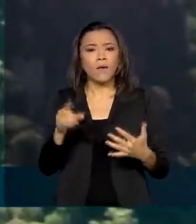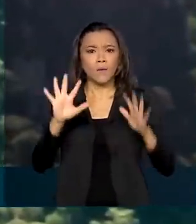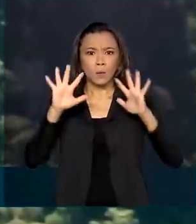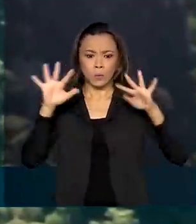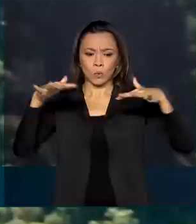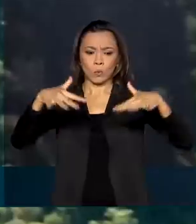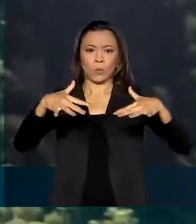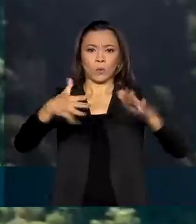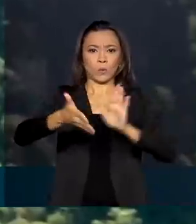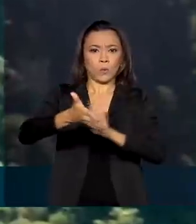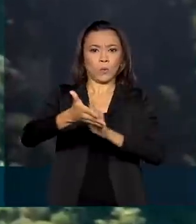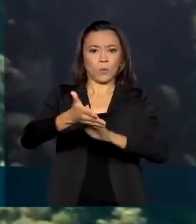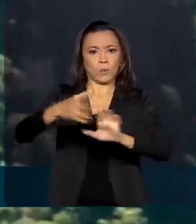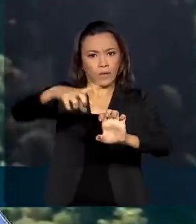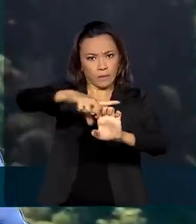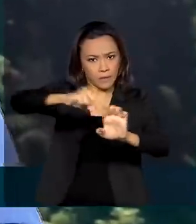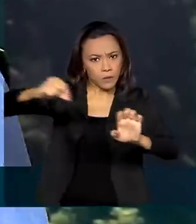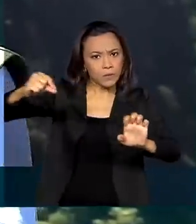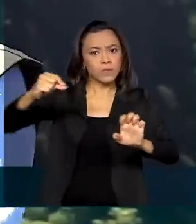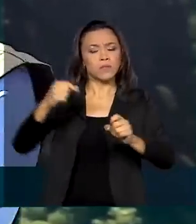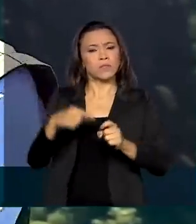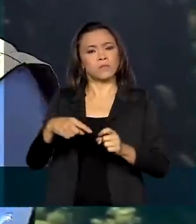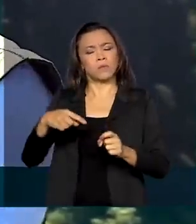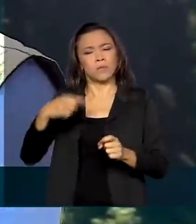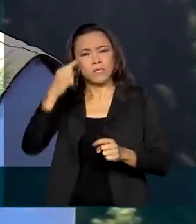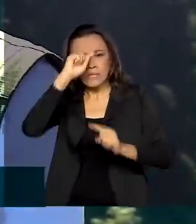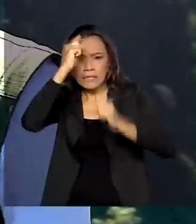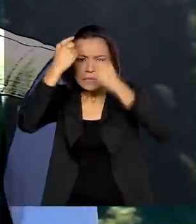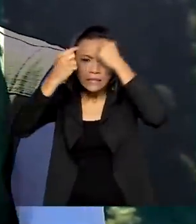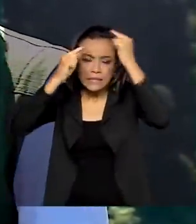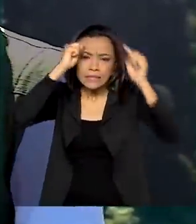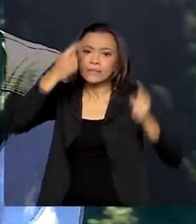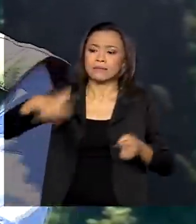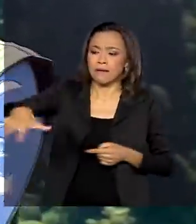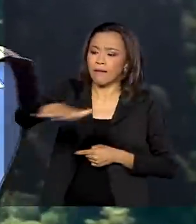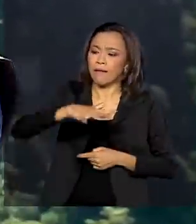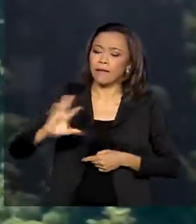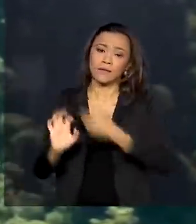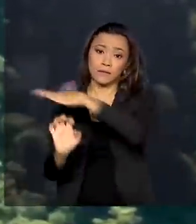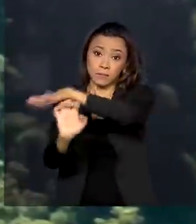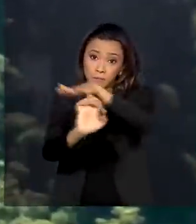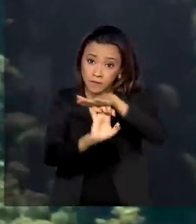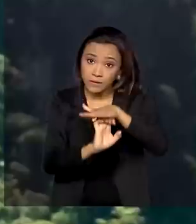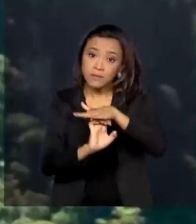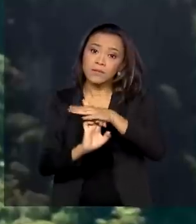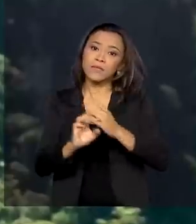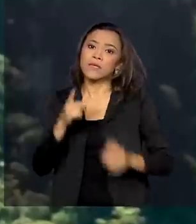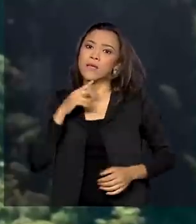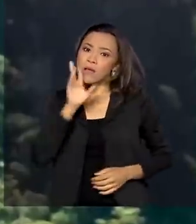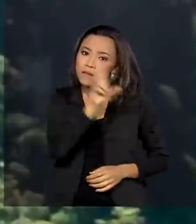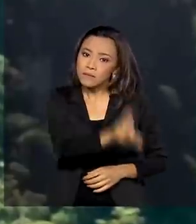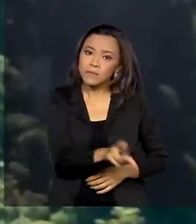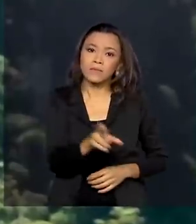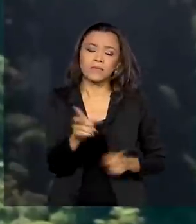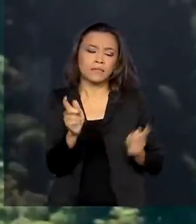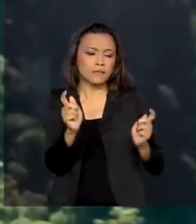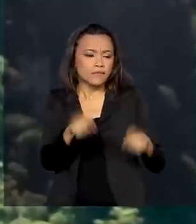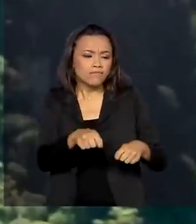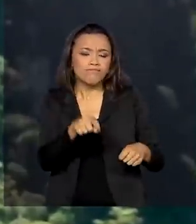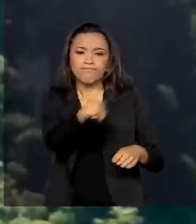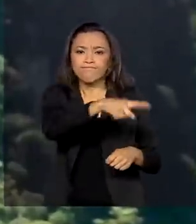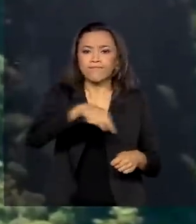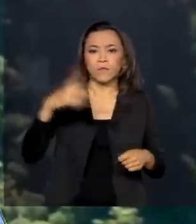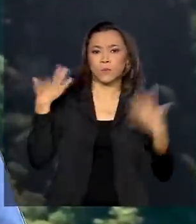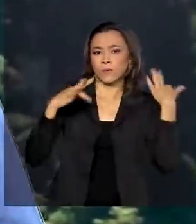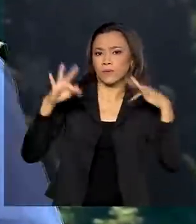do trabalho, da livre iniciativa, do poder criativo do setor privado e responder aquilo que o público, que os turistas, que a